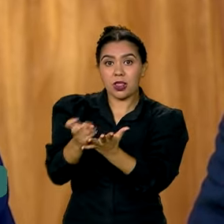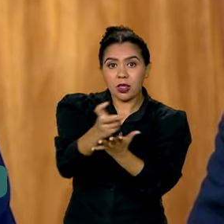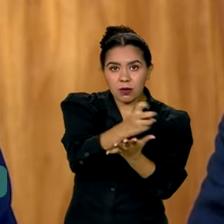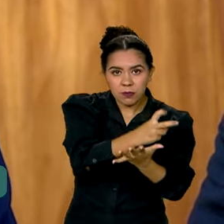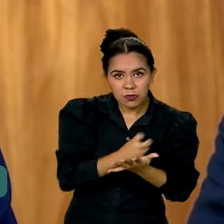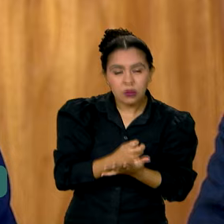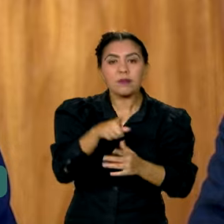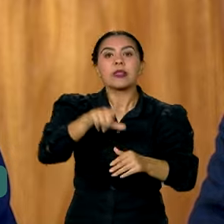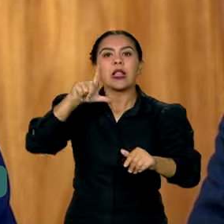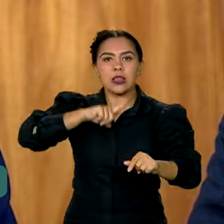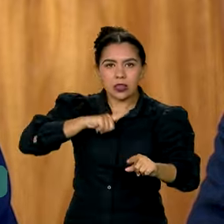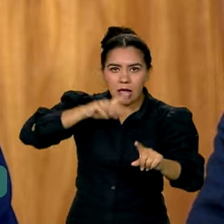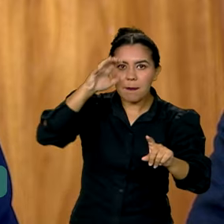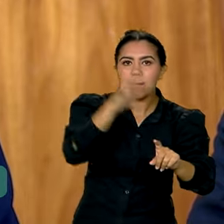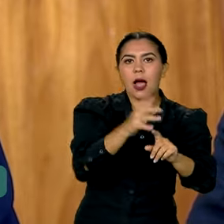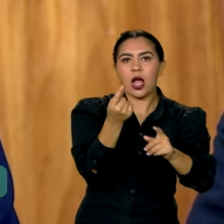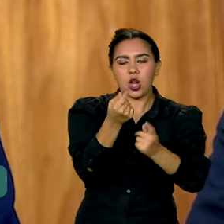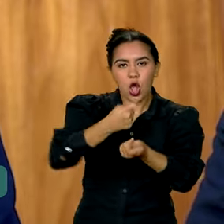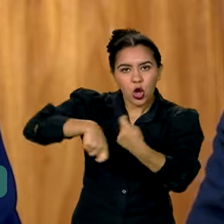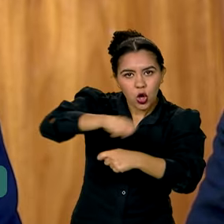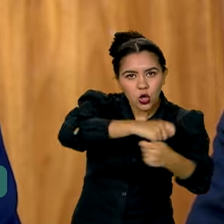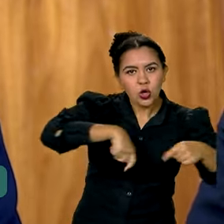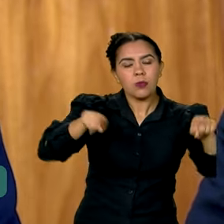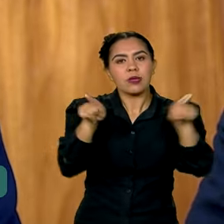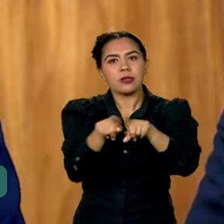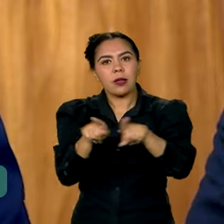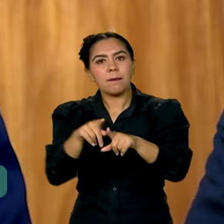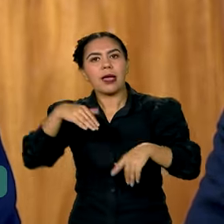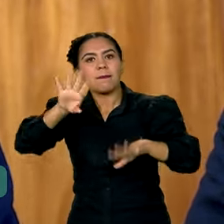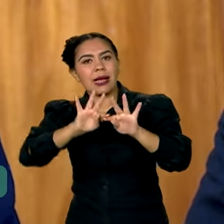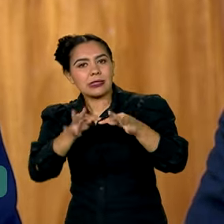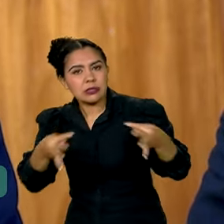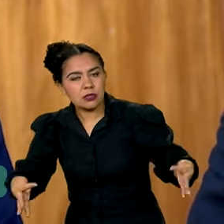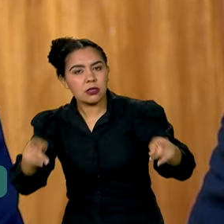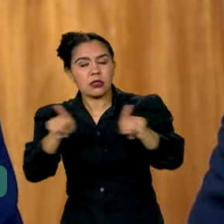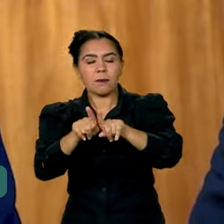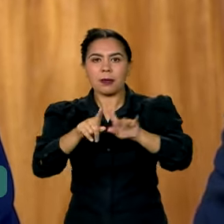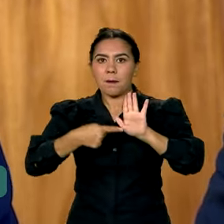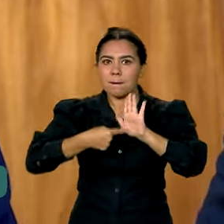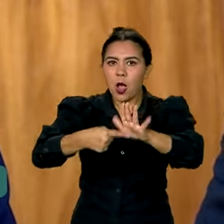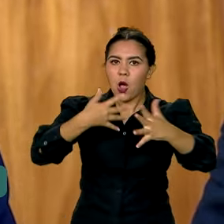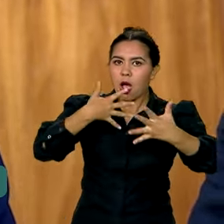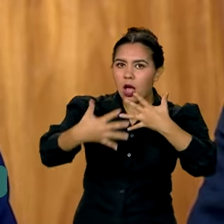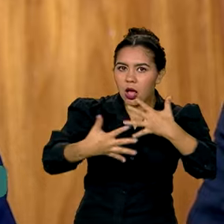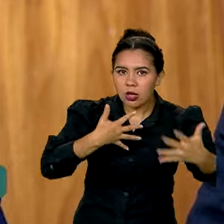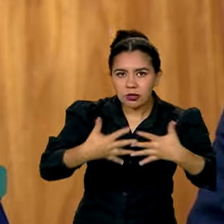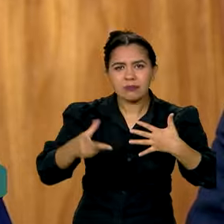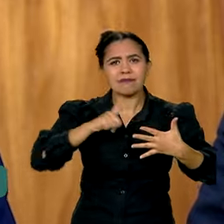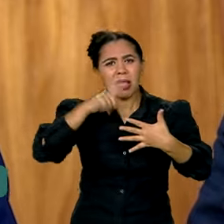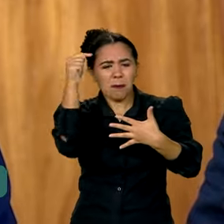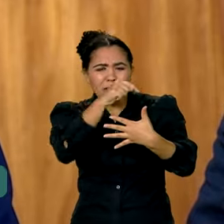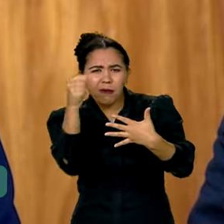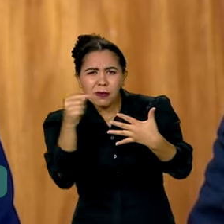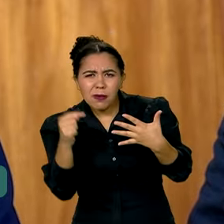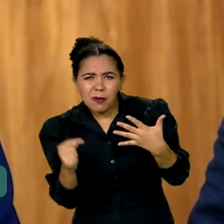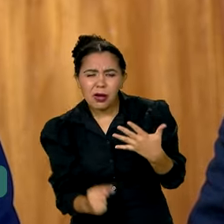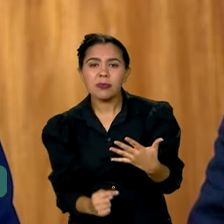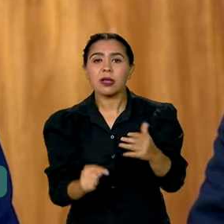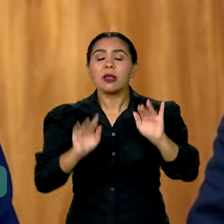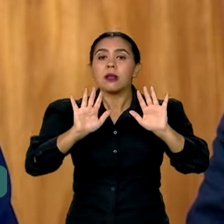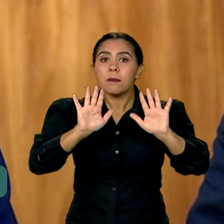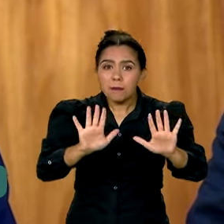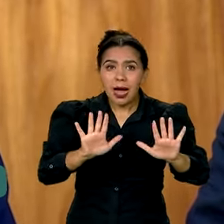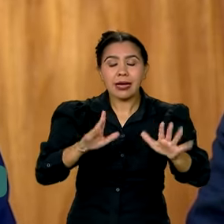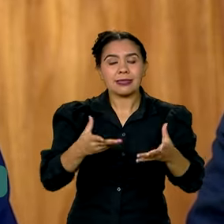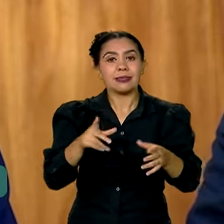terá na economia, na produtividade, na simplificação, na transparência e assim por diante. Então, uma